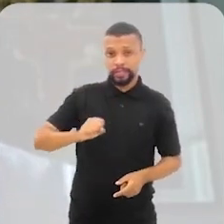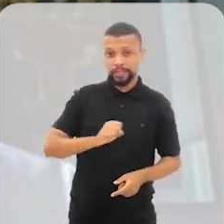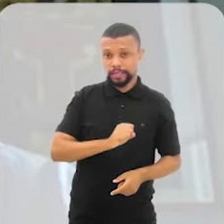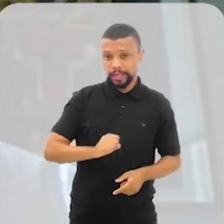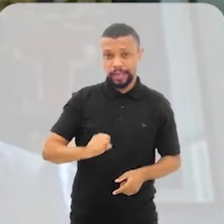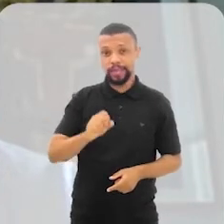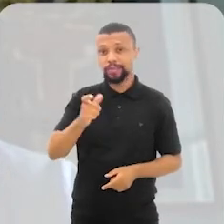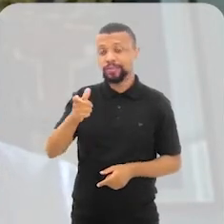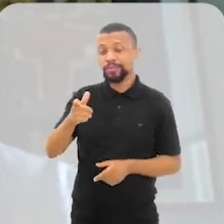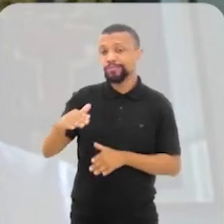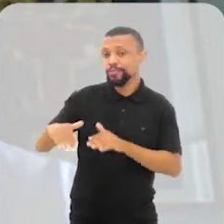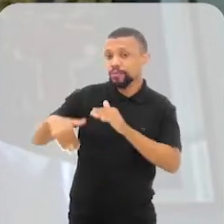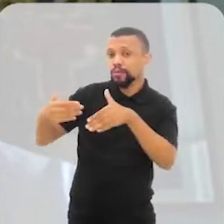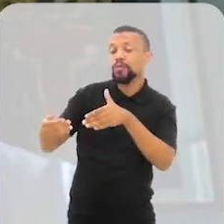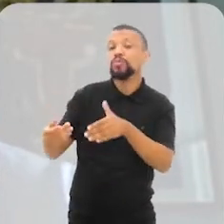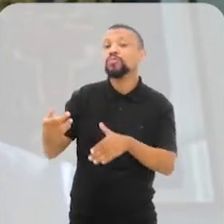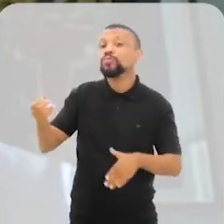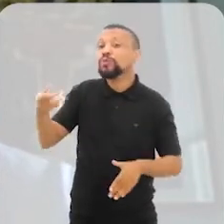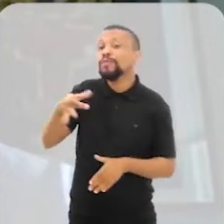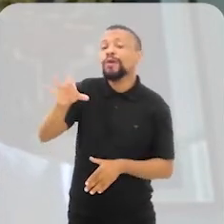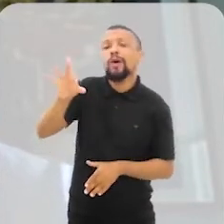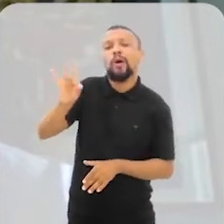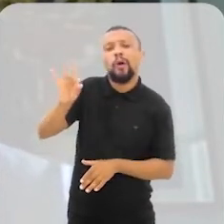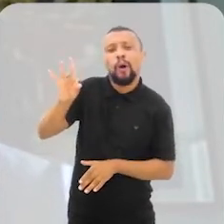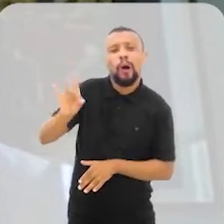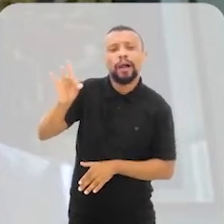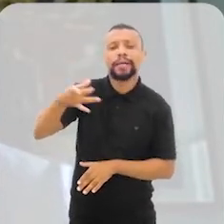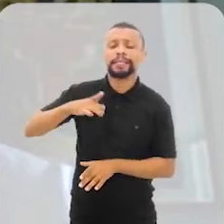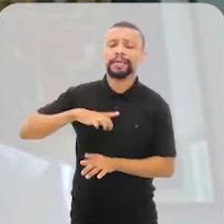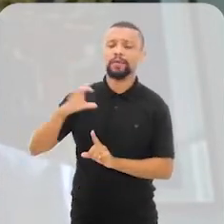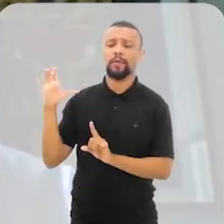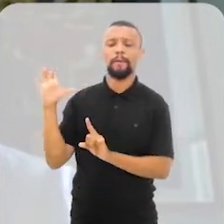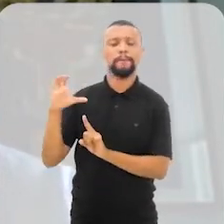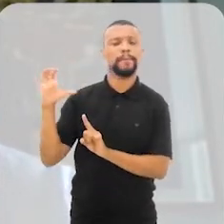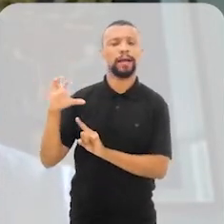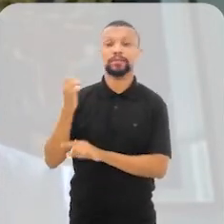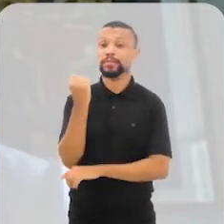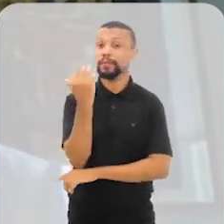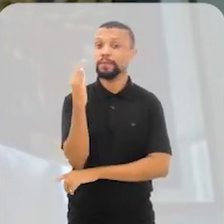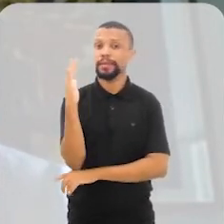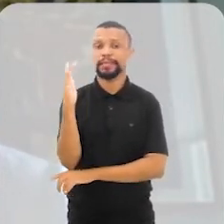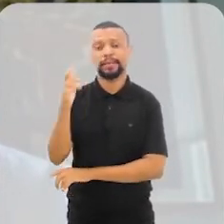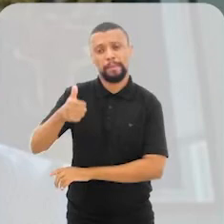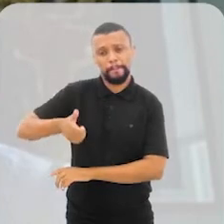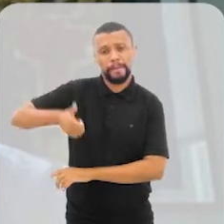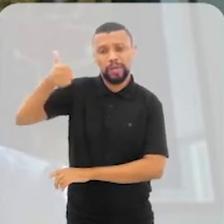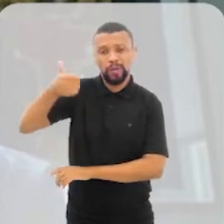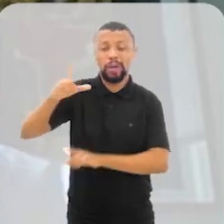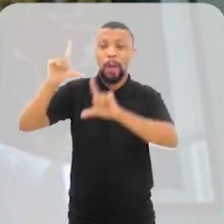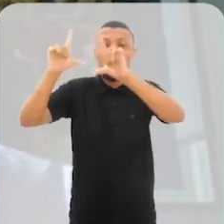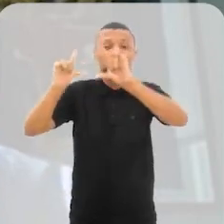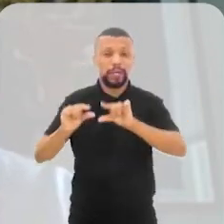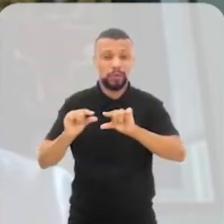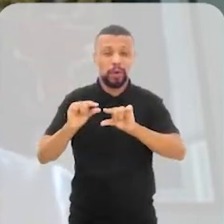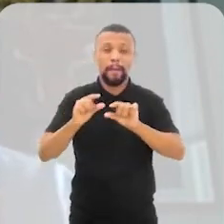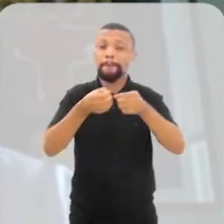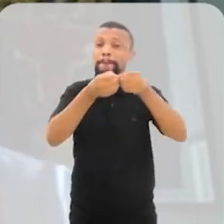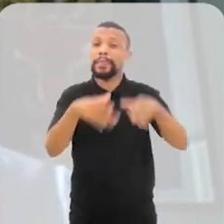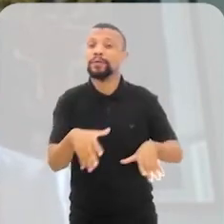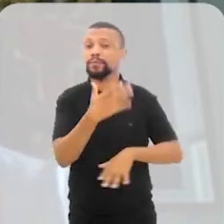cola que tem um impacto ambiental muito melhor, muito menor.